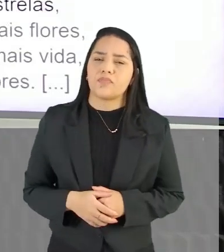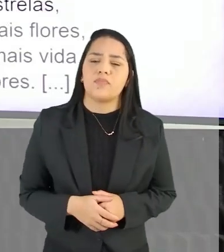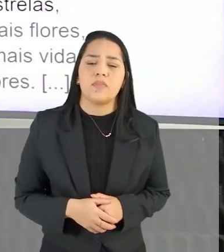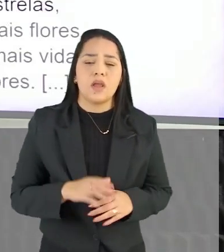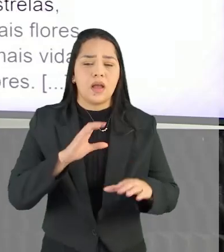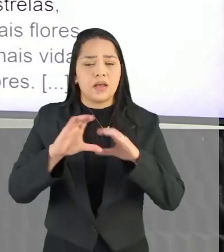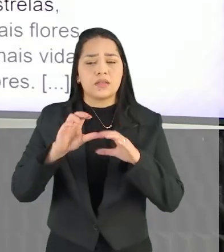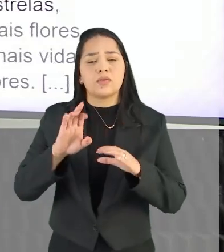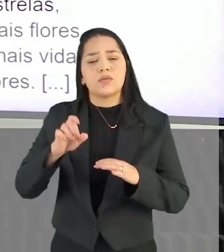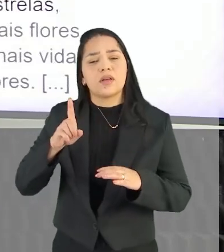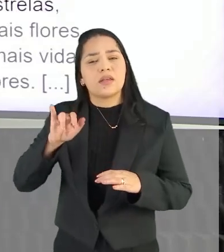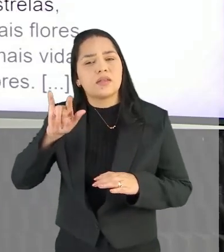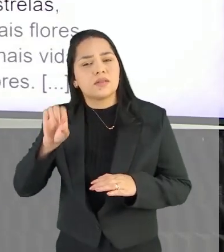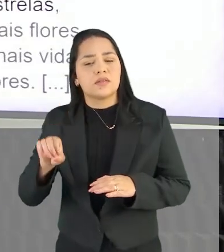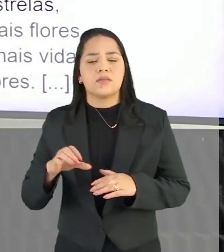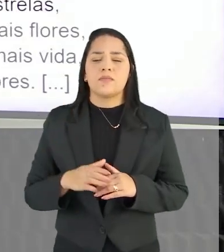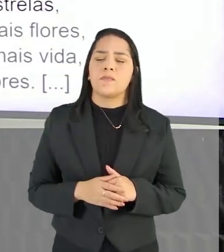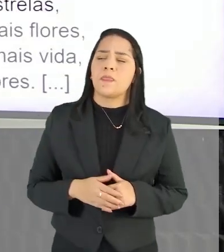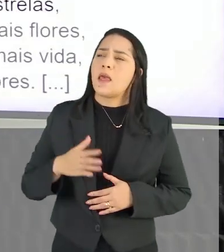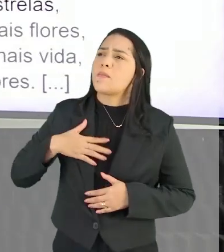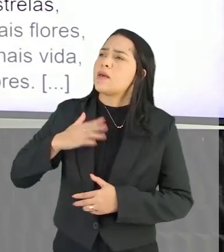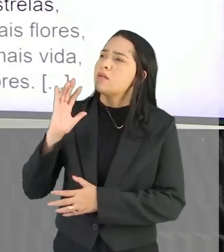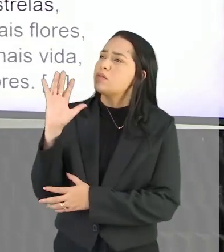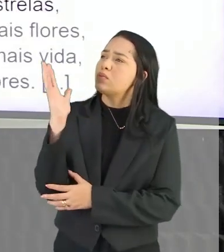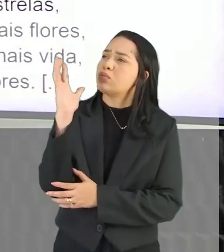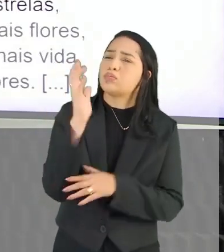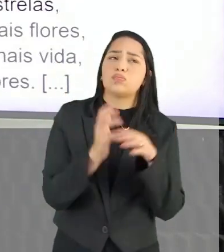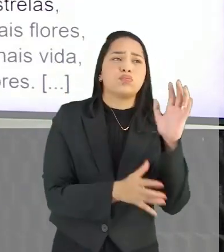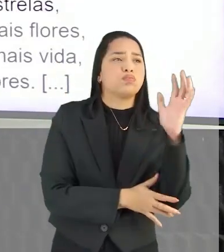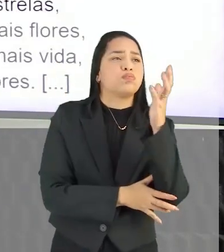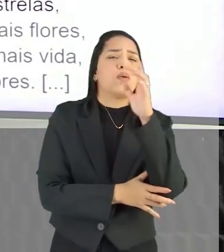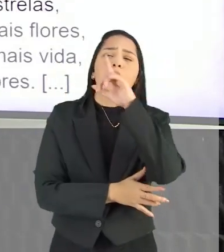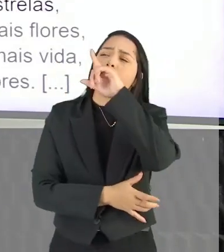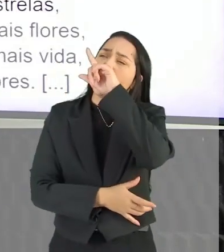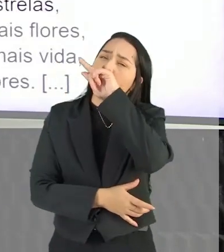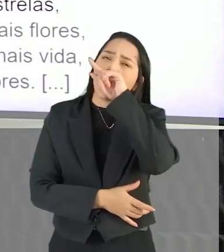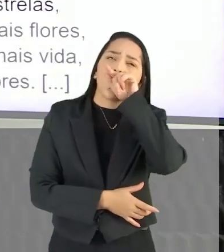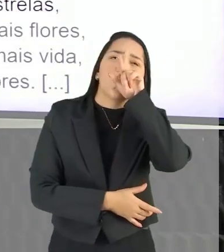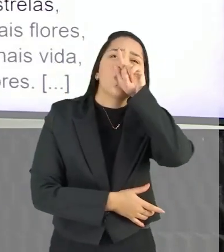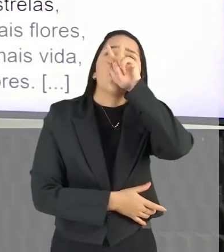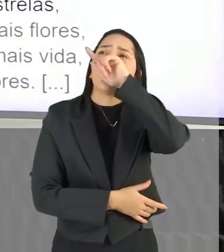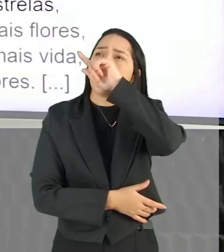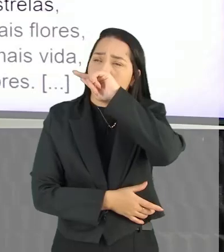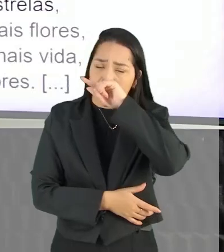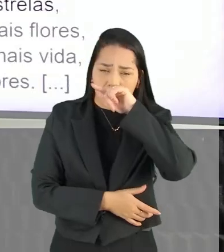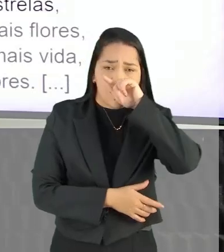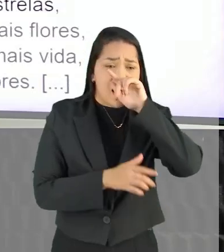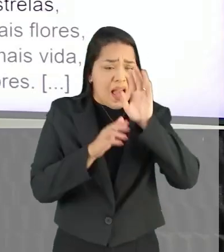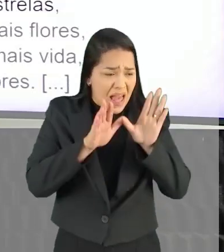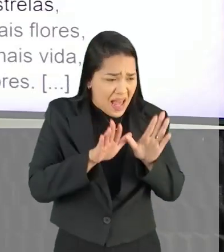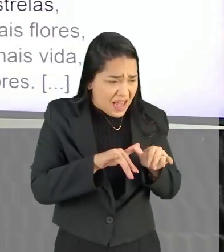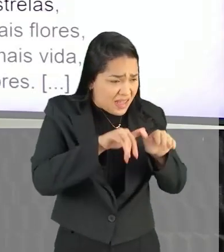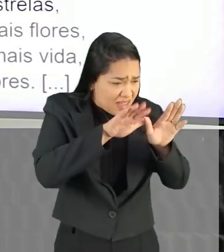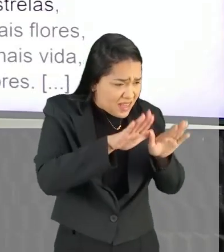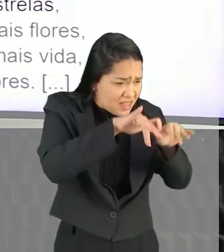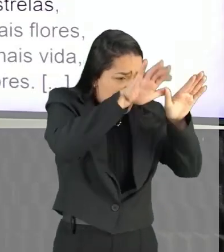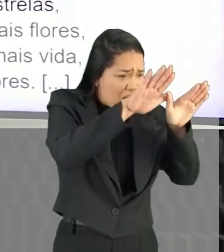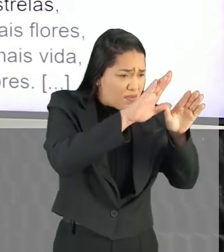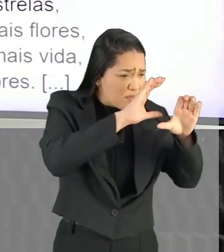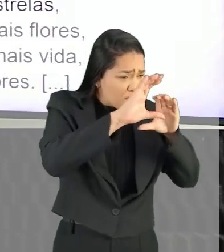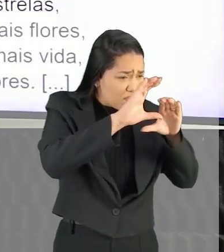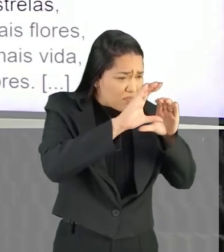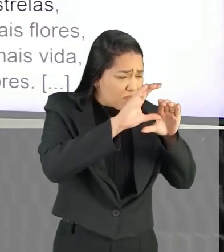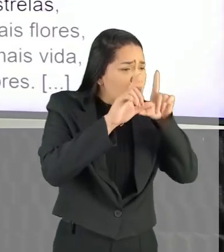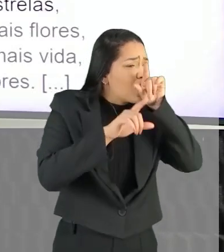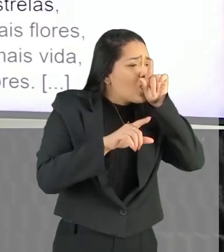Canção do Exílio. Minha terra tem palmeiras, onde canto o sabiá, As árvores que aqui gorjeiam, não